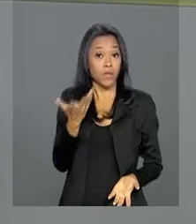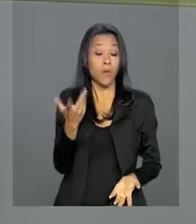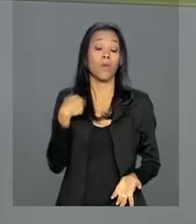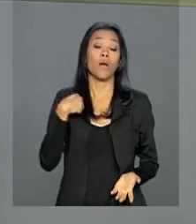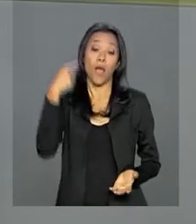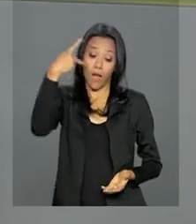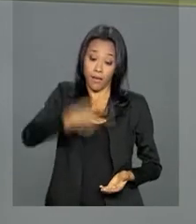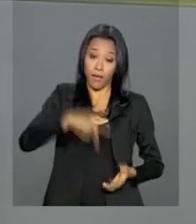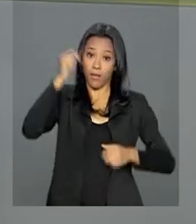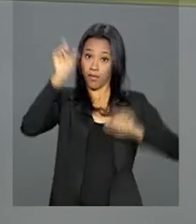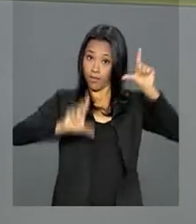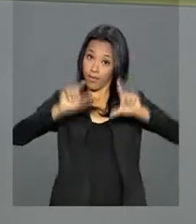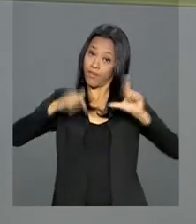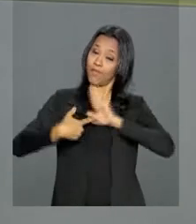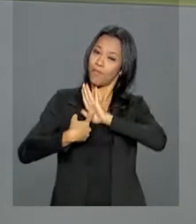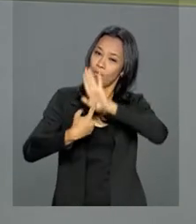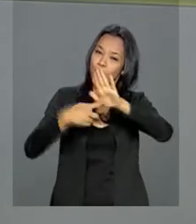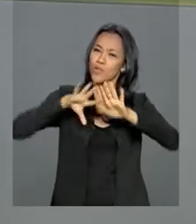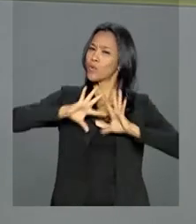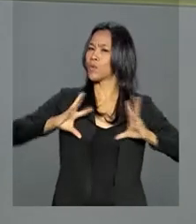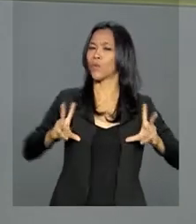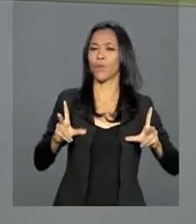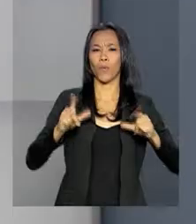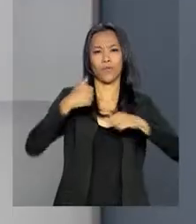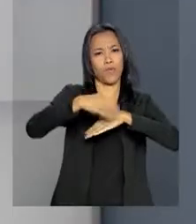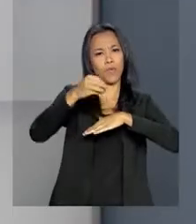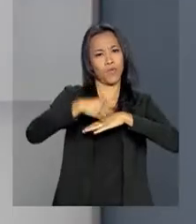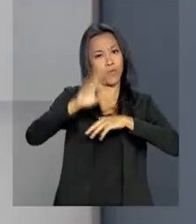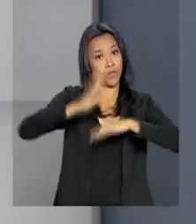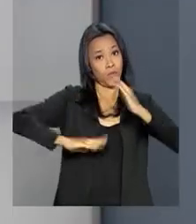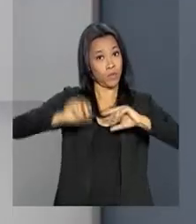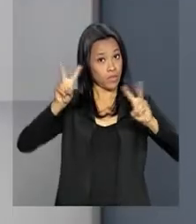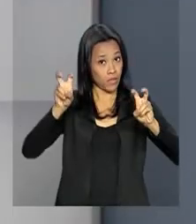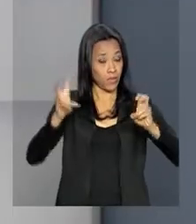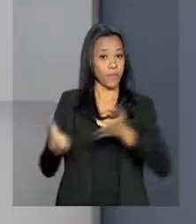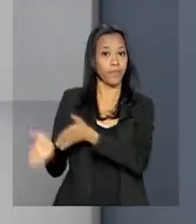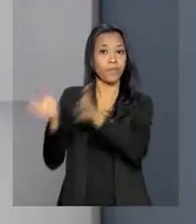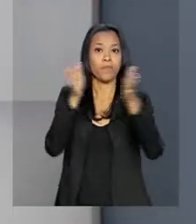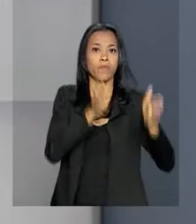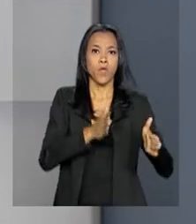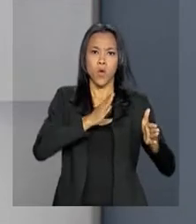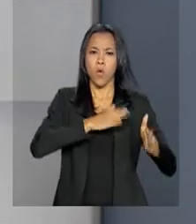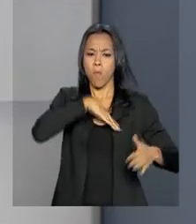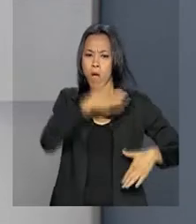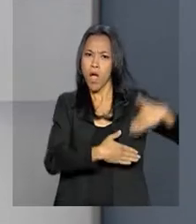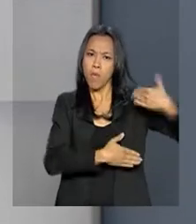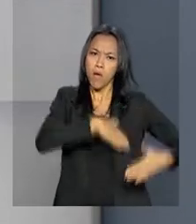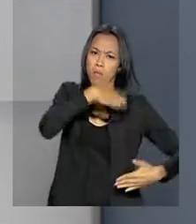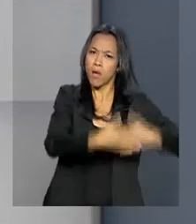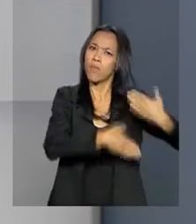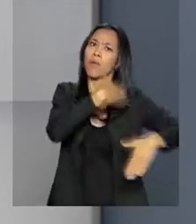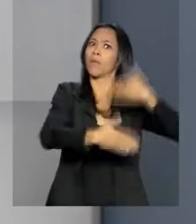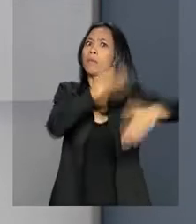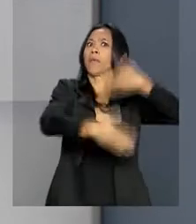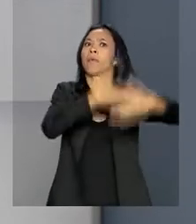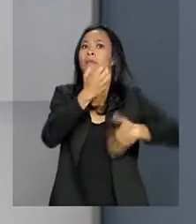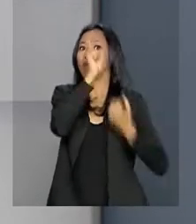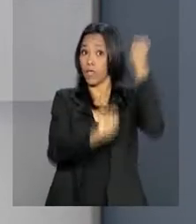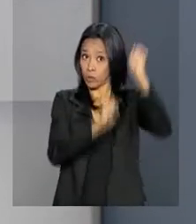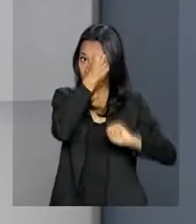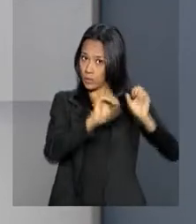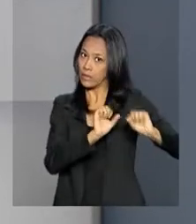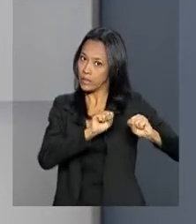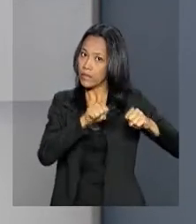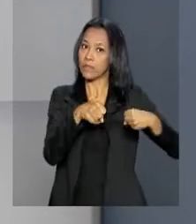você todas as informações sobre esse assunto. E olha, o desempenho da indústria brasileira do aço segue em recuperação.